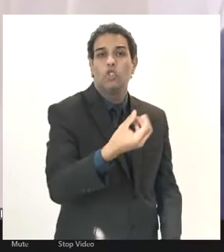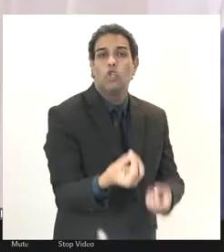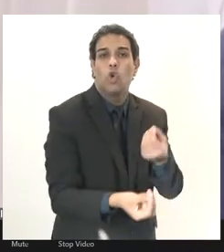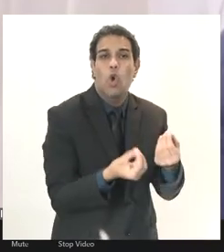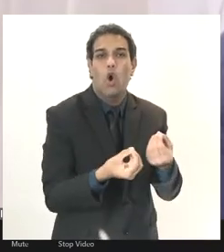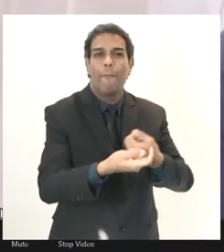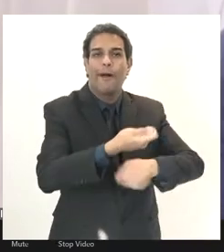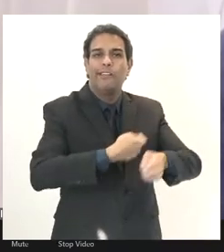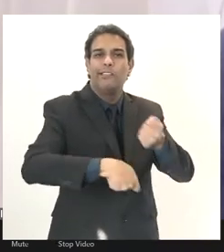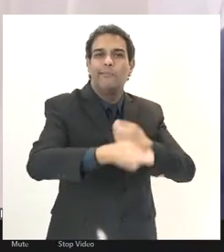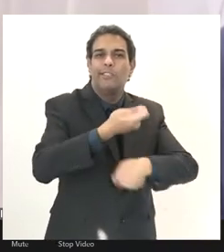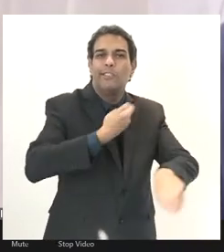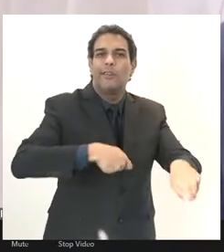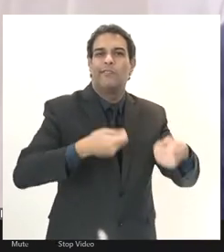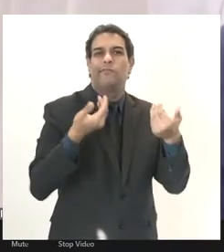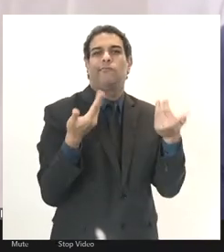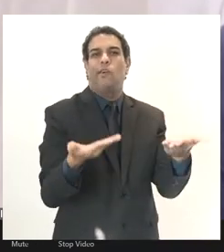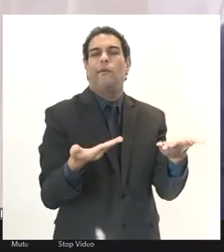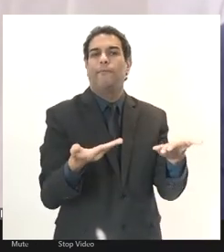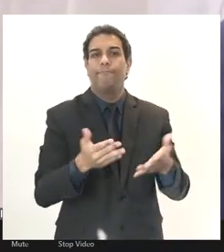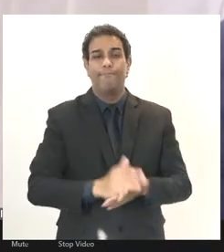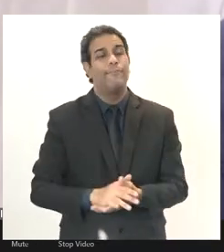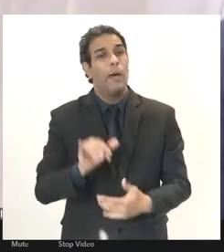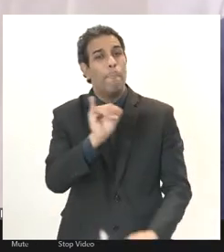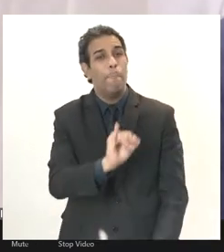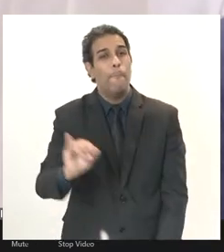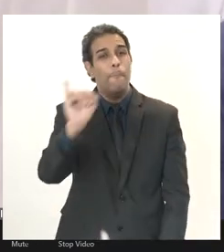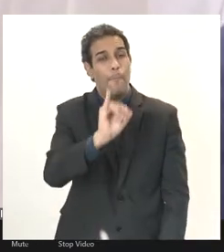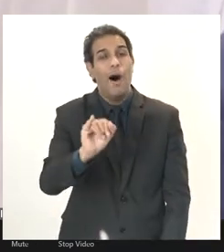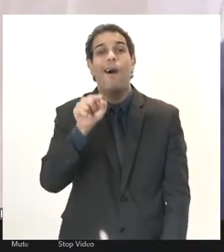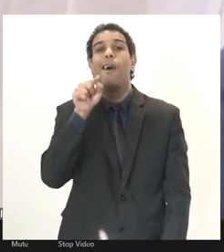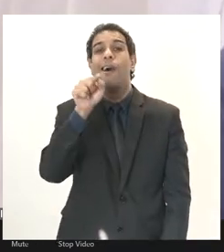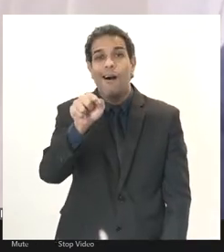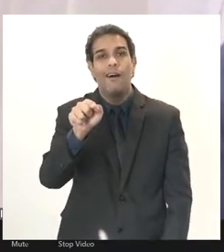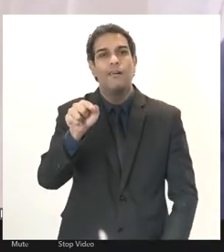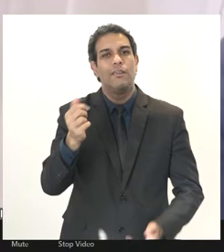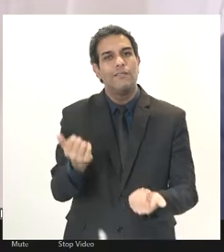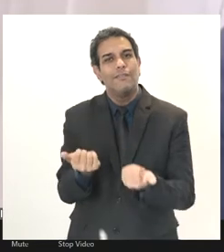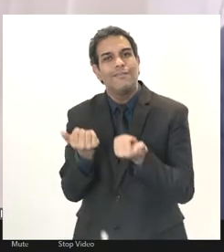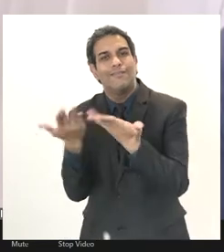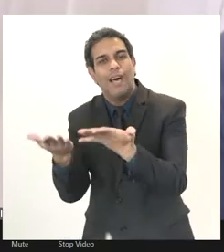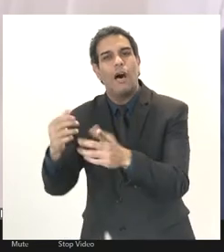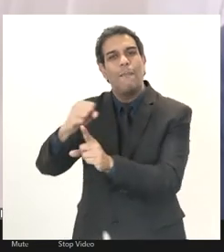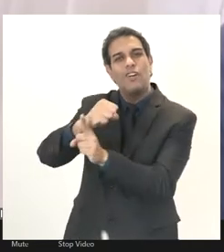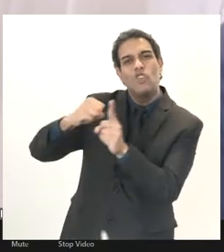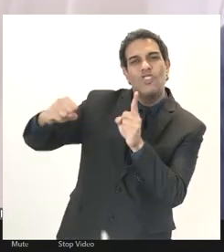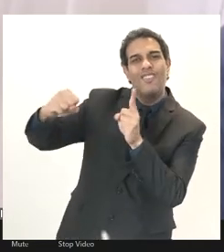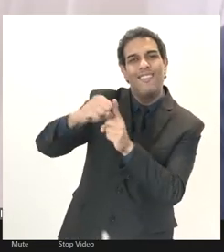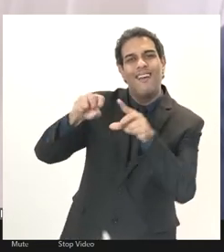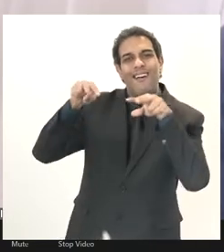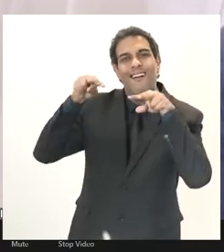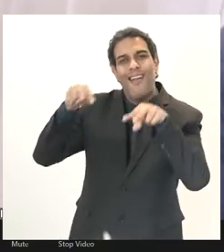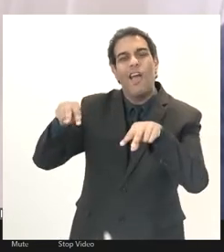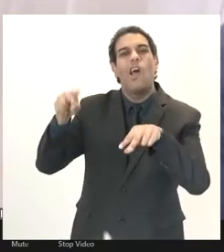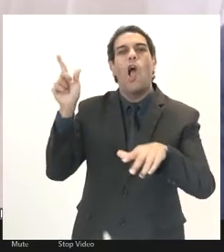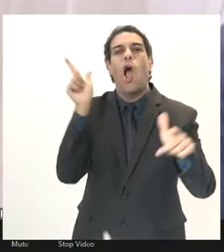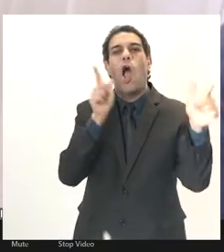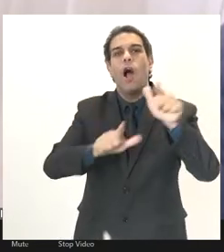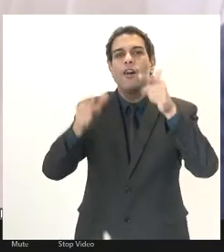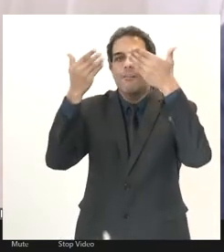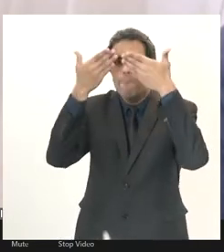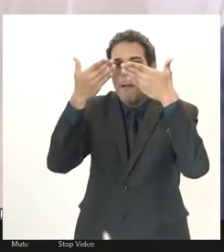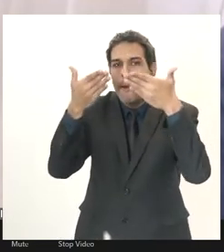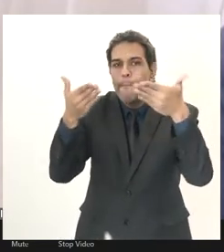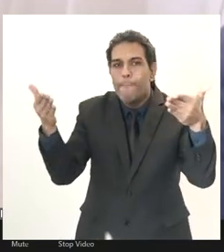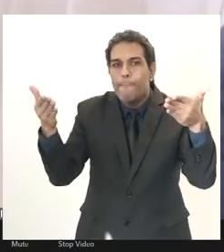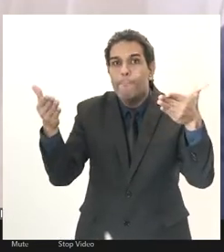administrativa é importante pautar a sociedade que ela vai ter menos